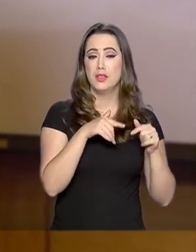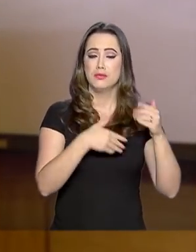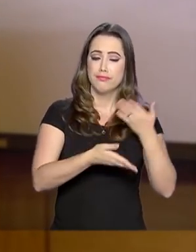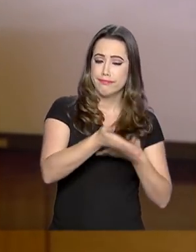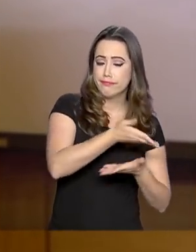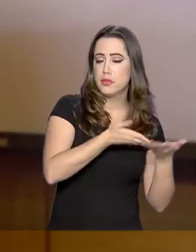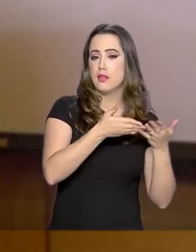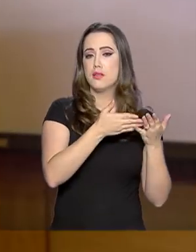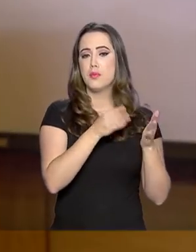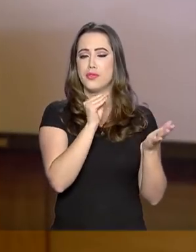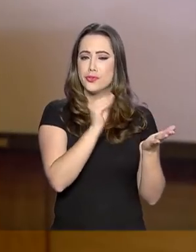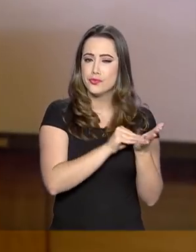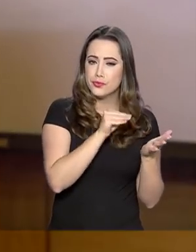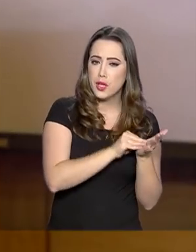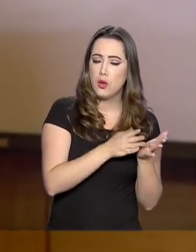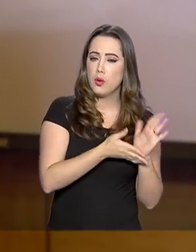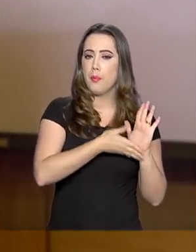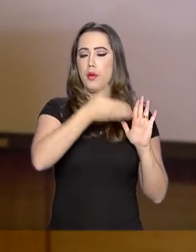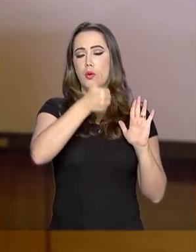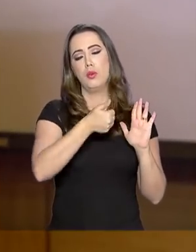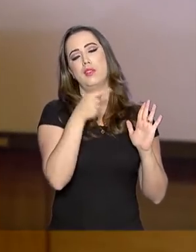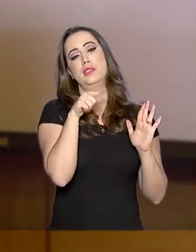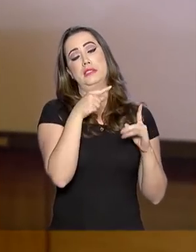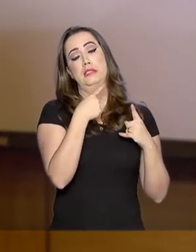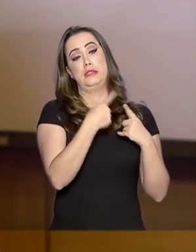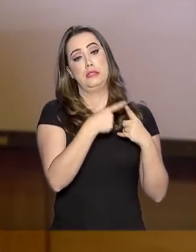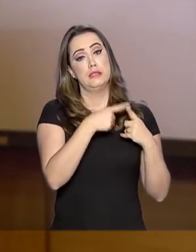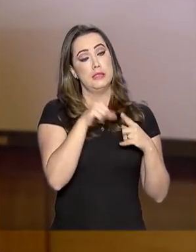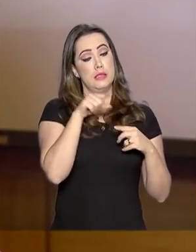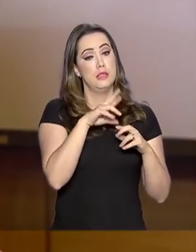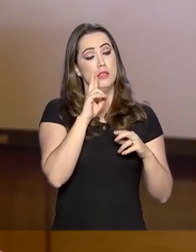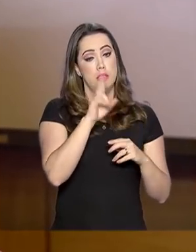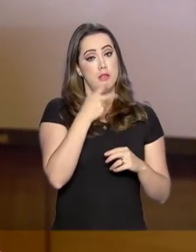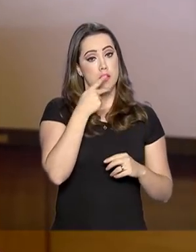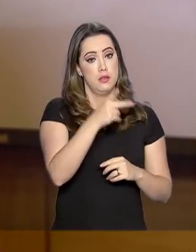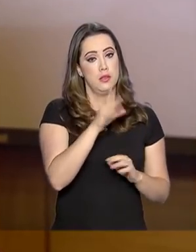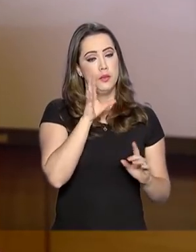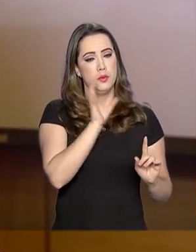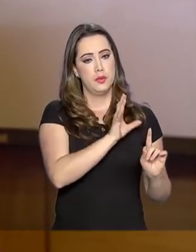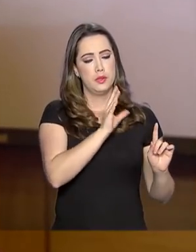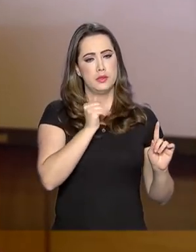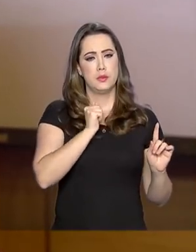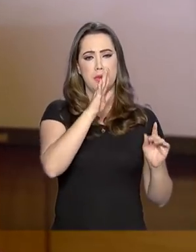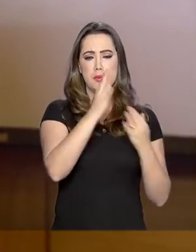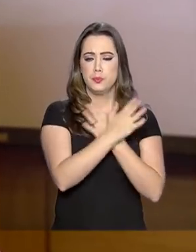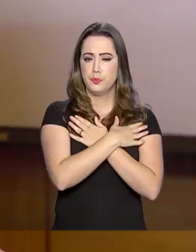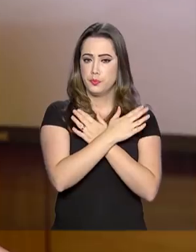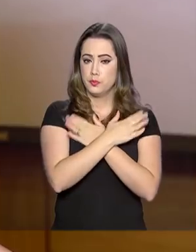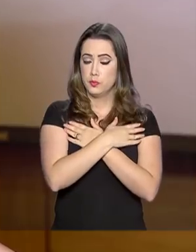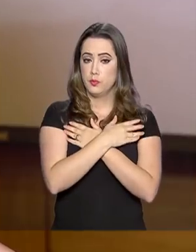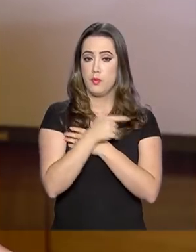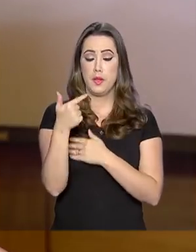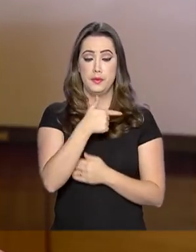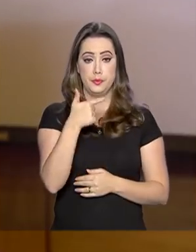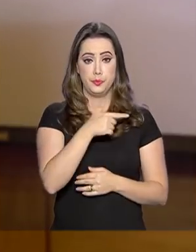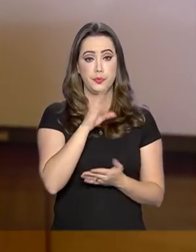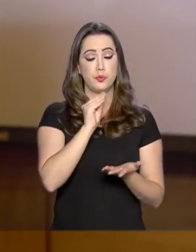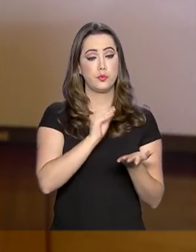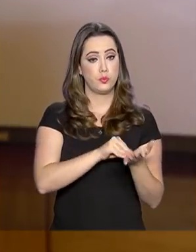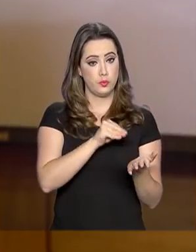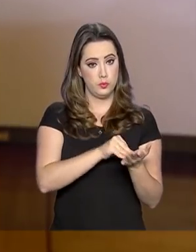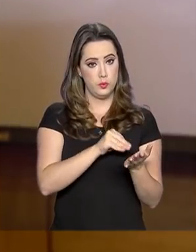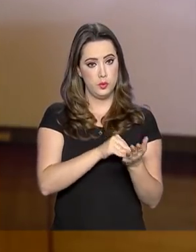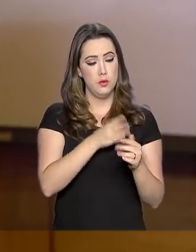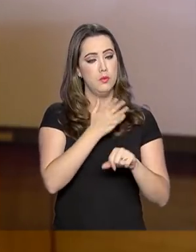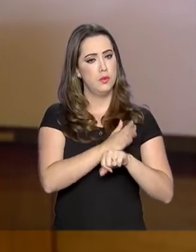aqueceu da maneira que era esperada nesse primeiro trimestre. E eles são, como você já disse, os mais afetados pelo desemprego. Segundo, falta uma